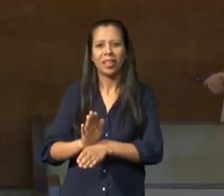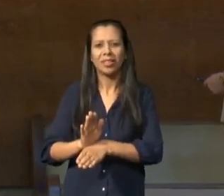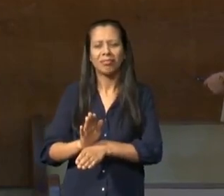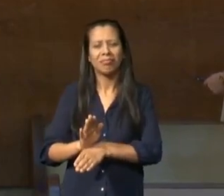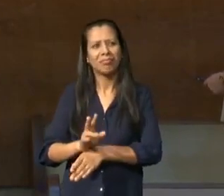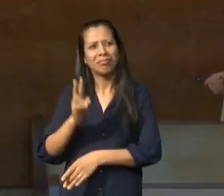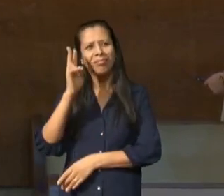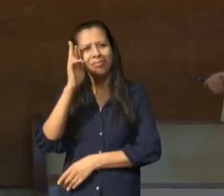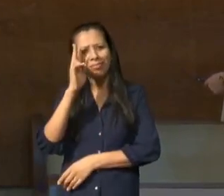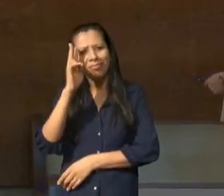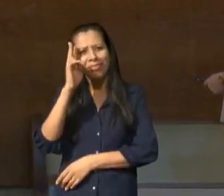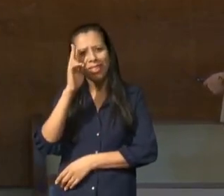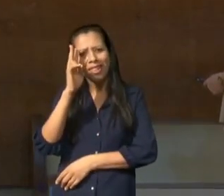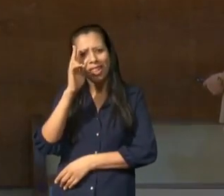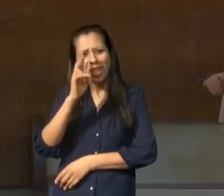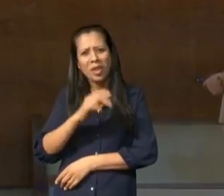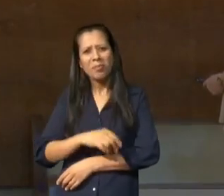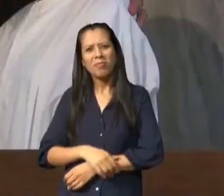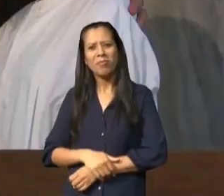mas Ellen